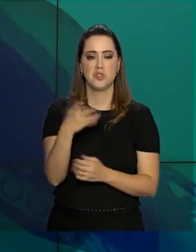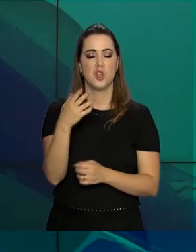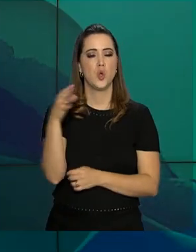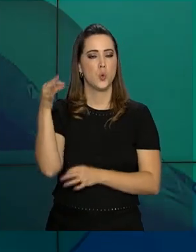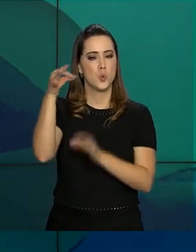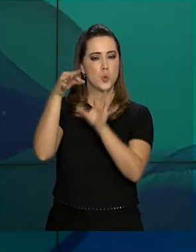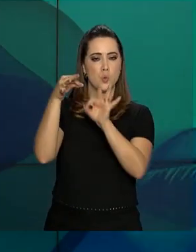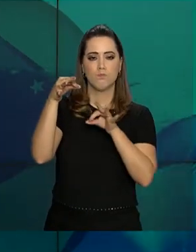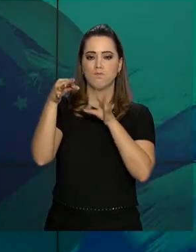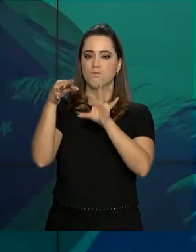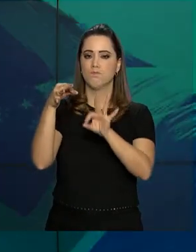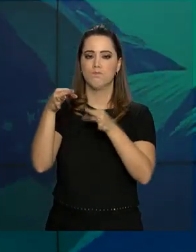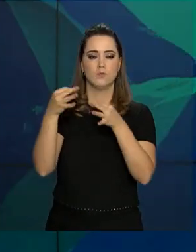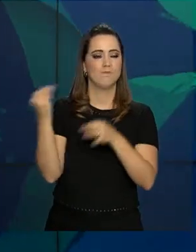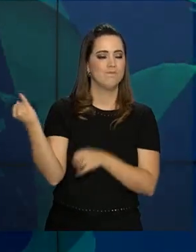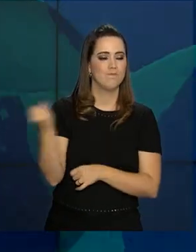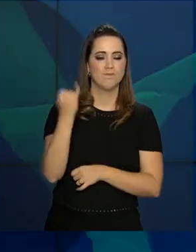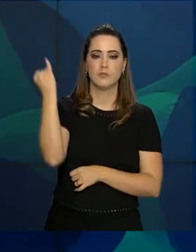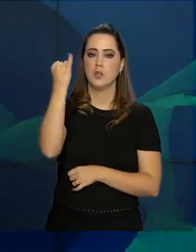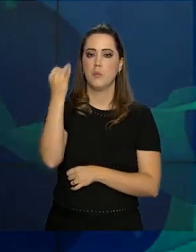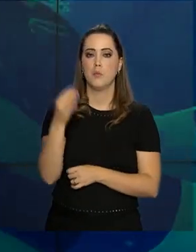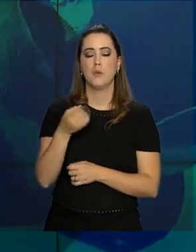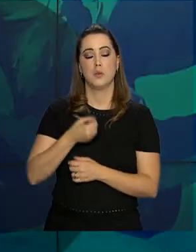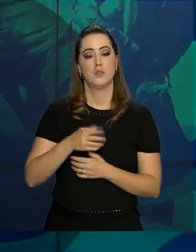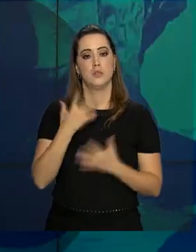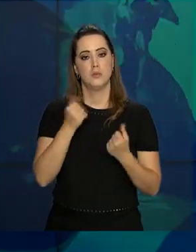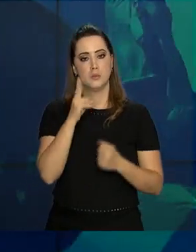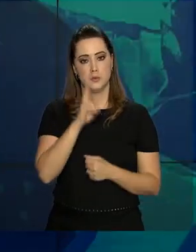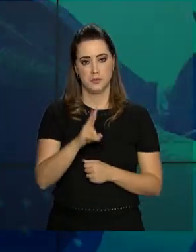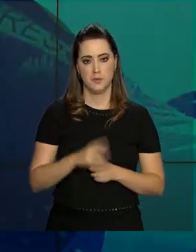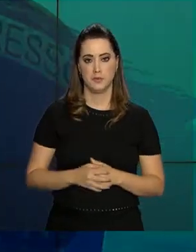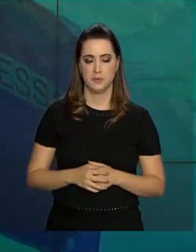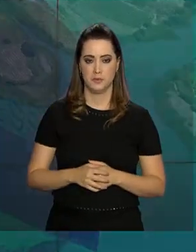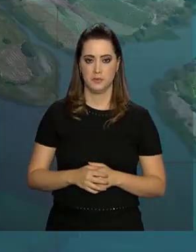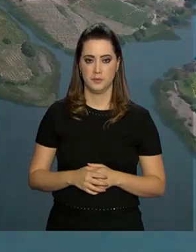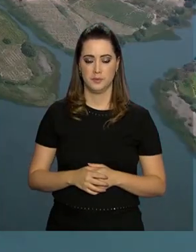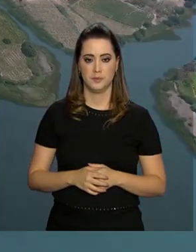usadas para a elaboração dos vinhos. Vamos acompanhar um trecho.